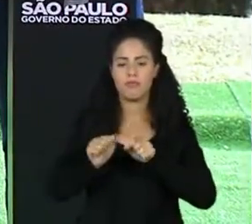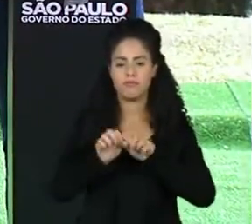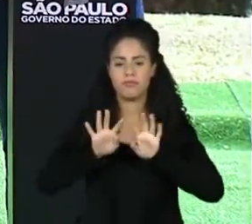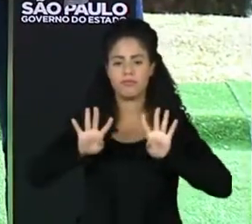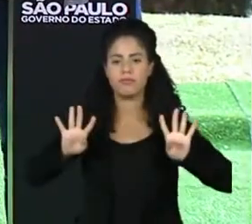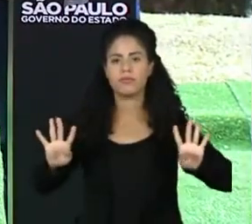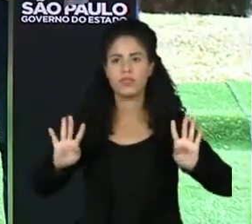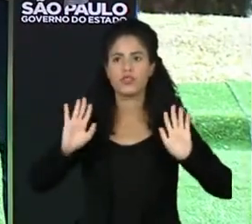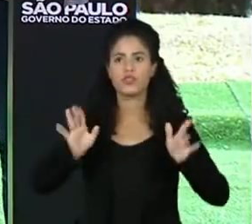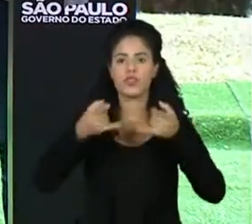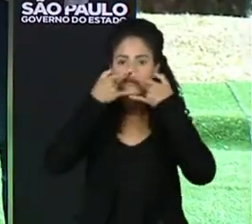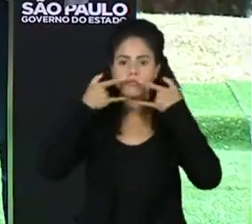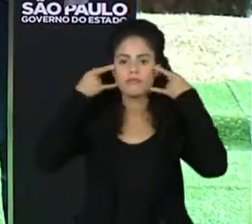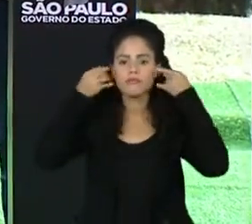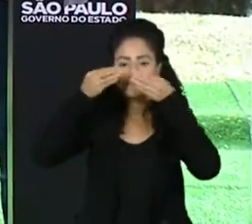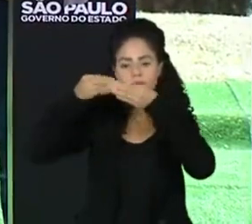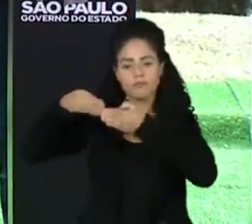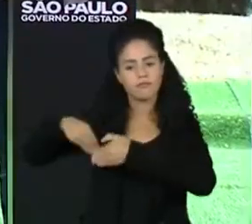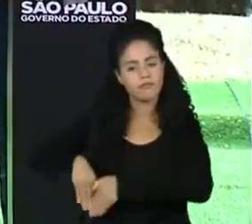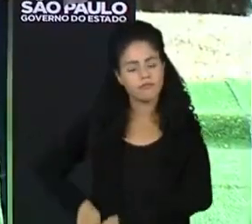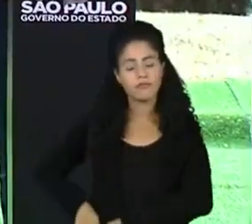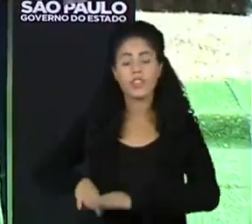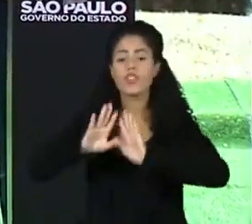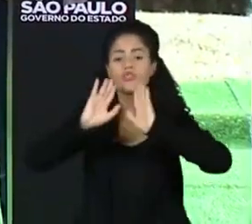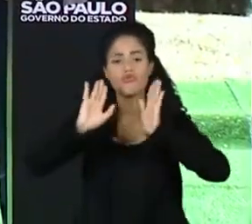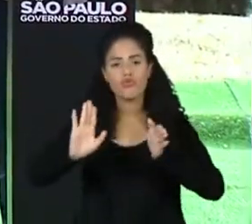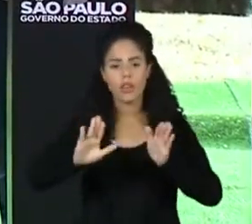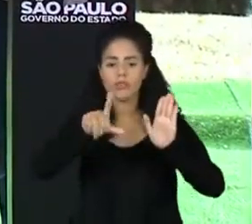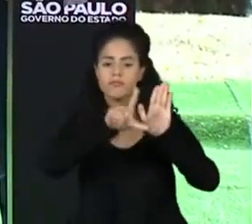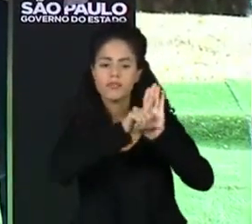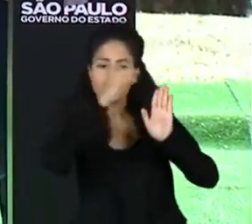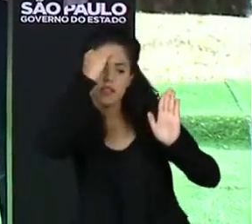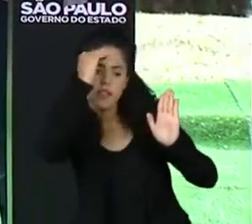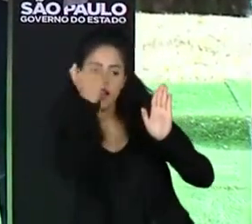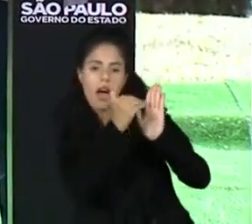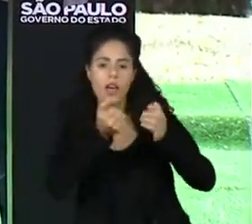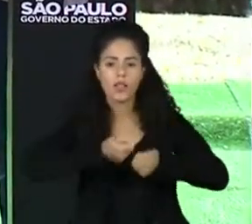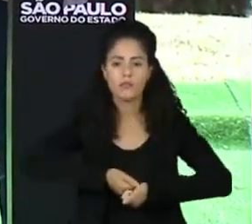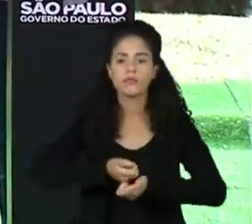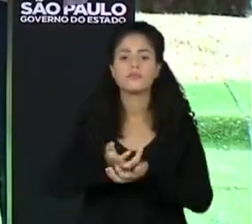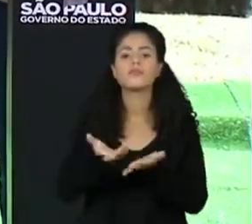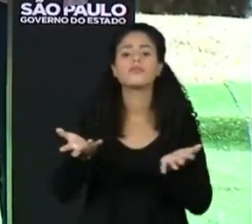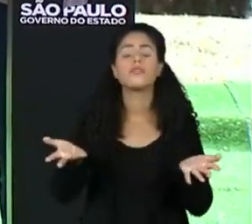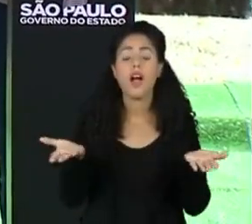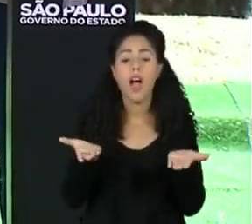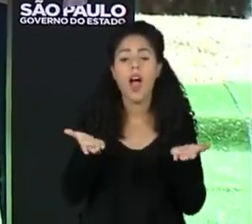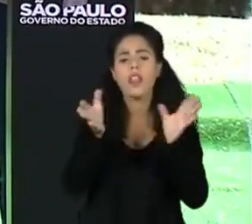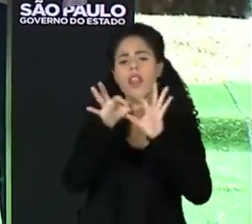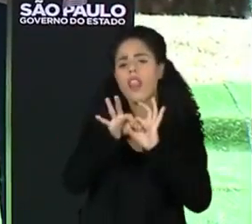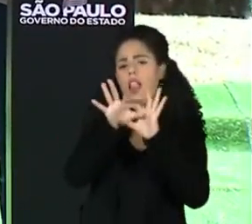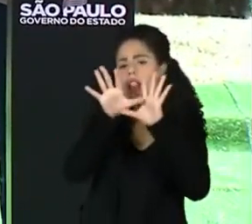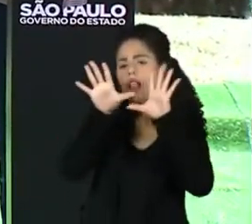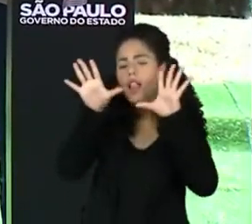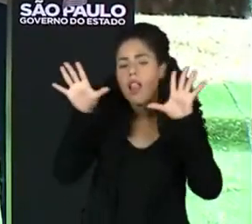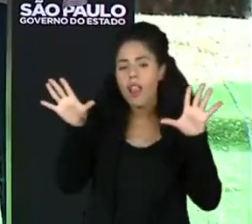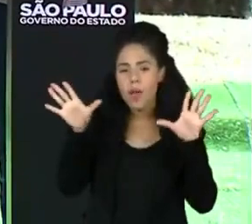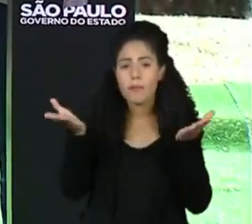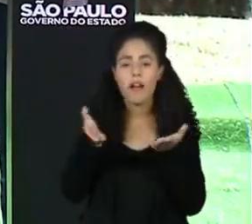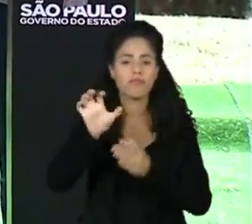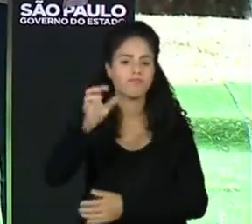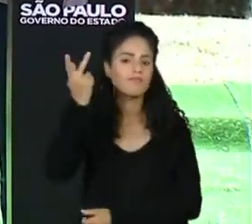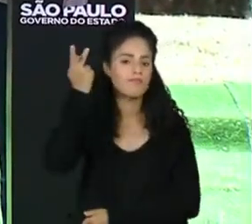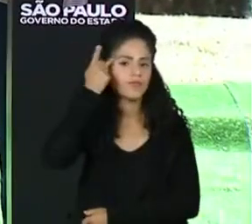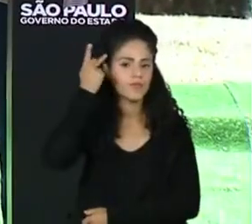já tiraram as máscaras porque estamos nos jardins do Palácio. Essa liberação para todo o estado de São Paulo